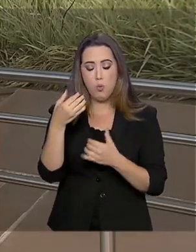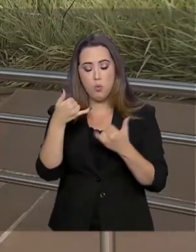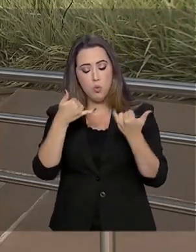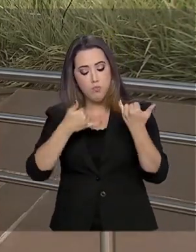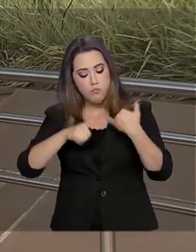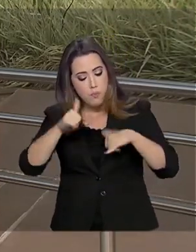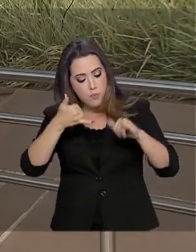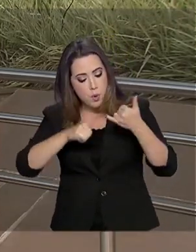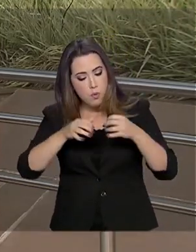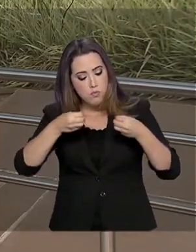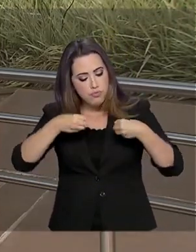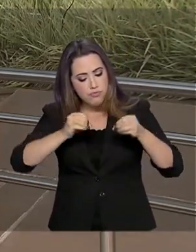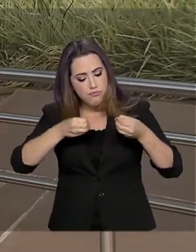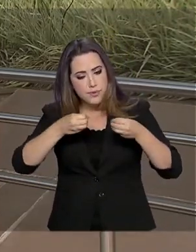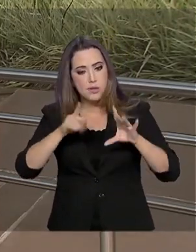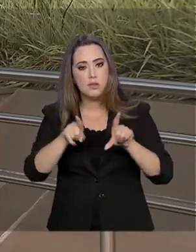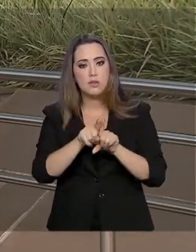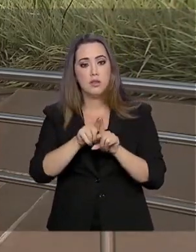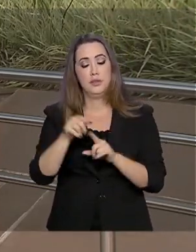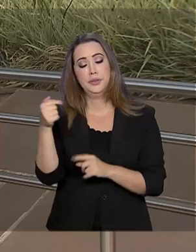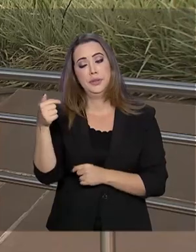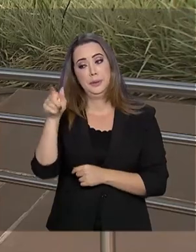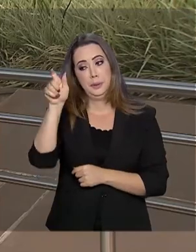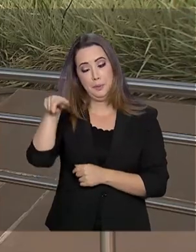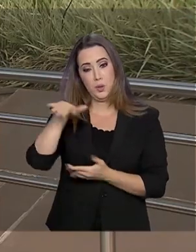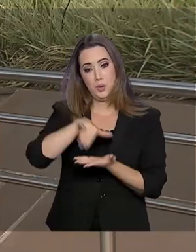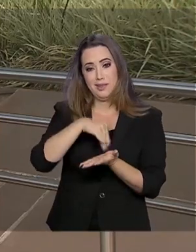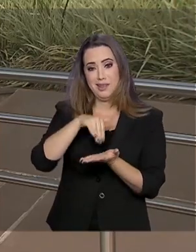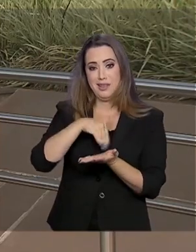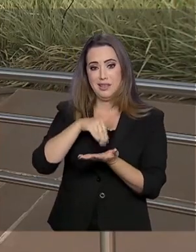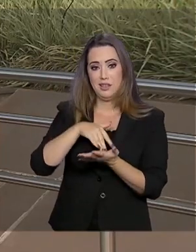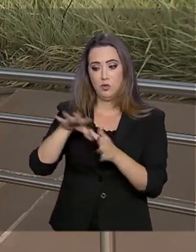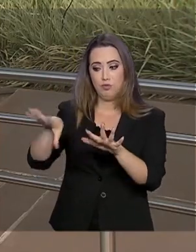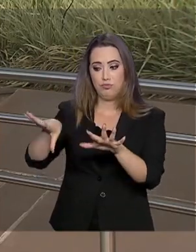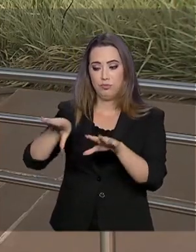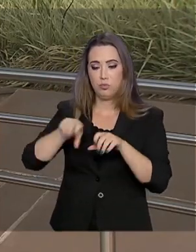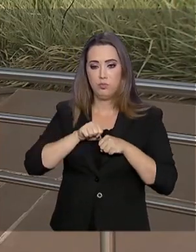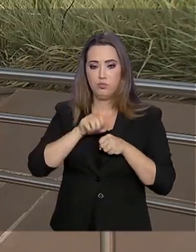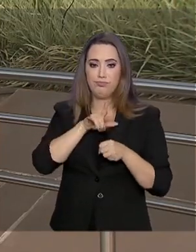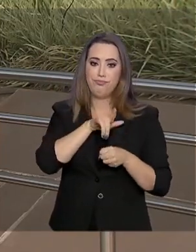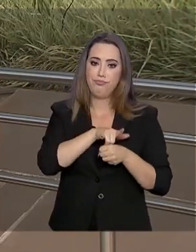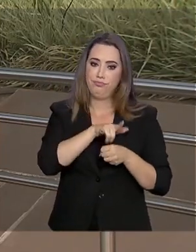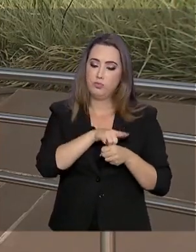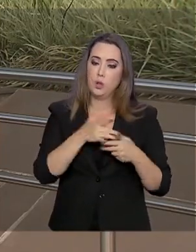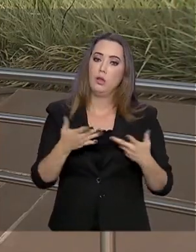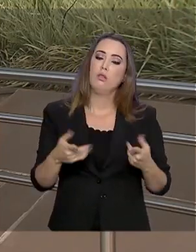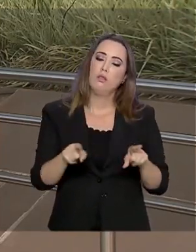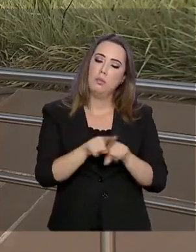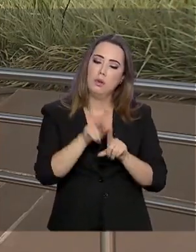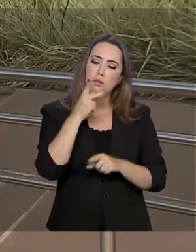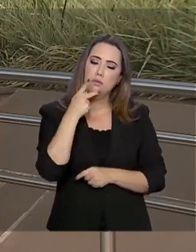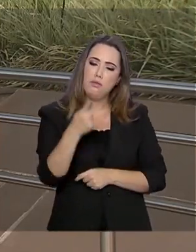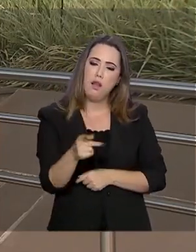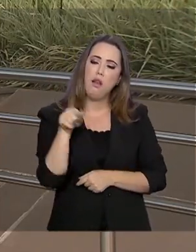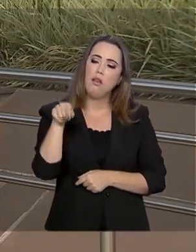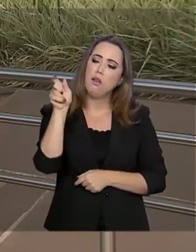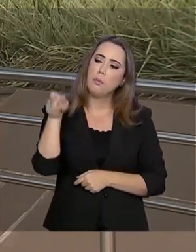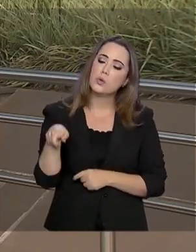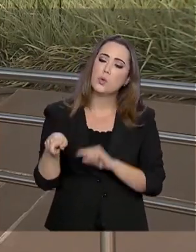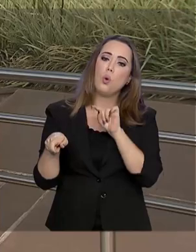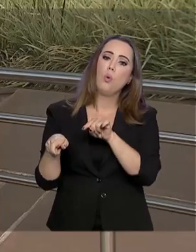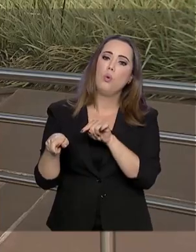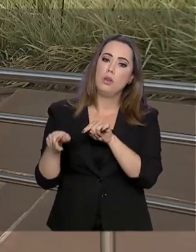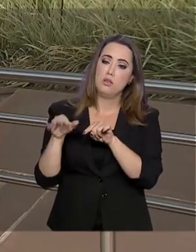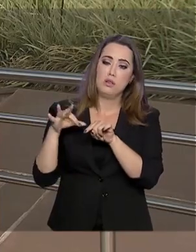Comunicação da Presidência, Fábio Weingarten, é portador do novo coronavírus. A nota diz ainda que o secretário está